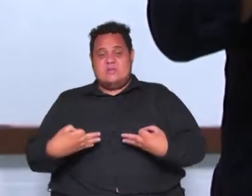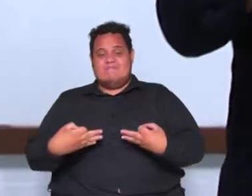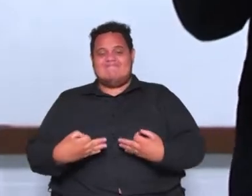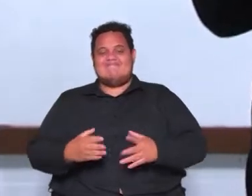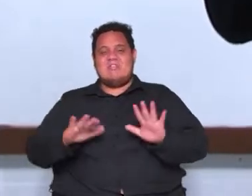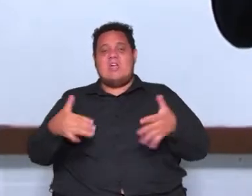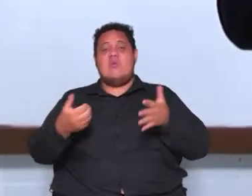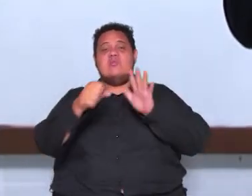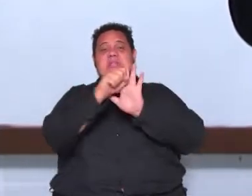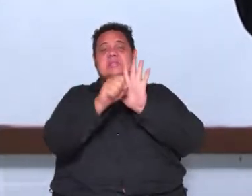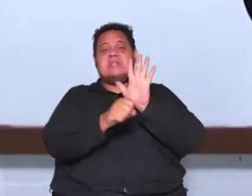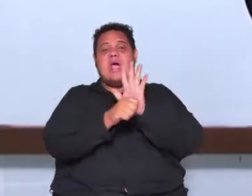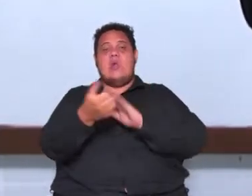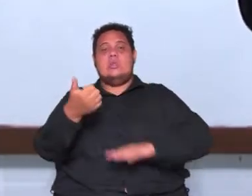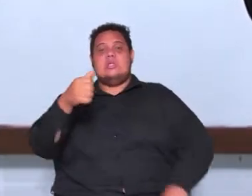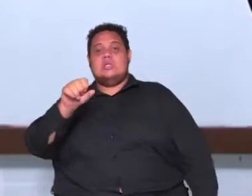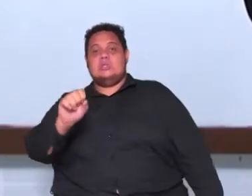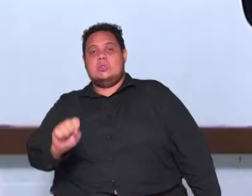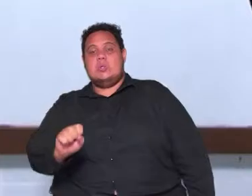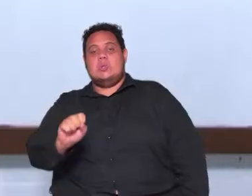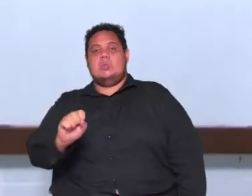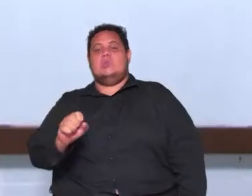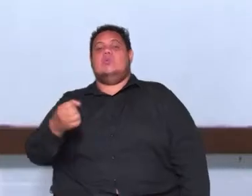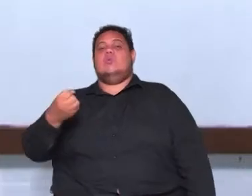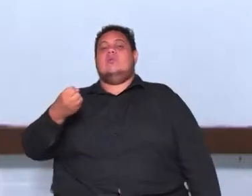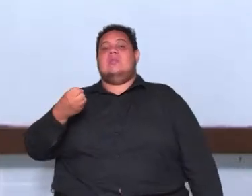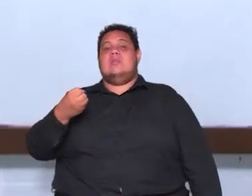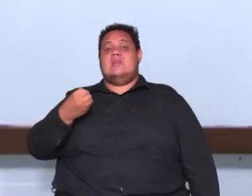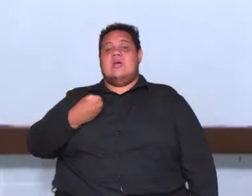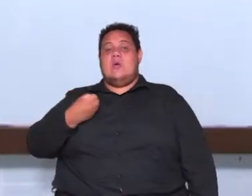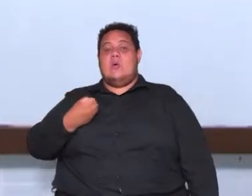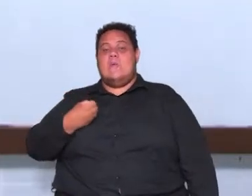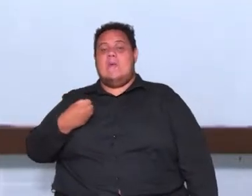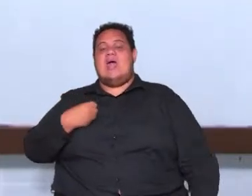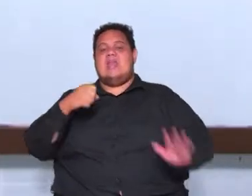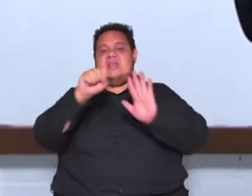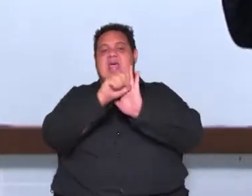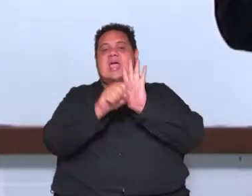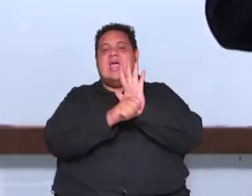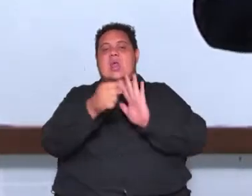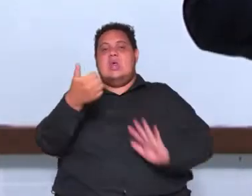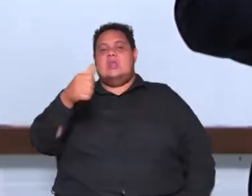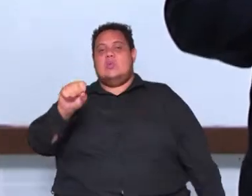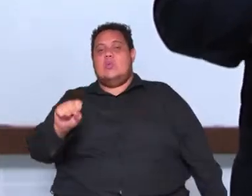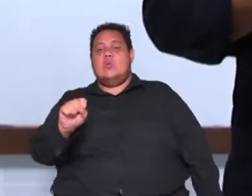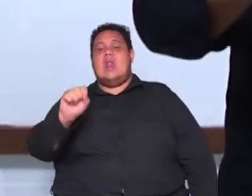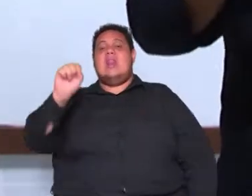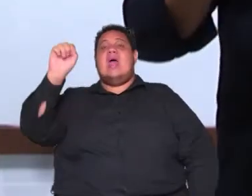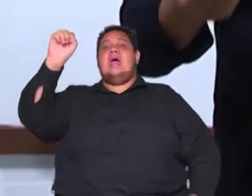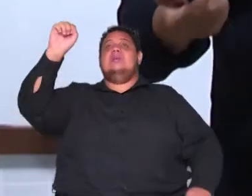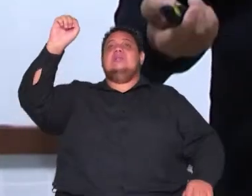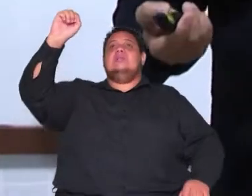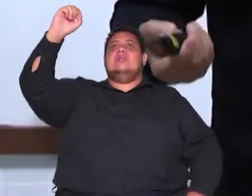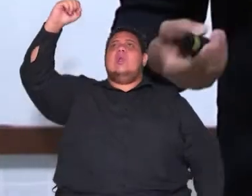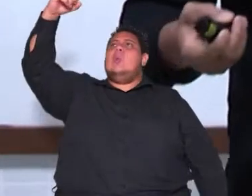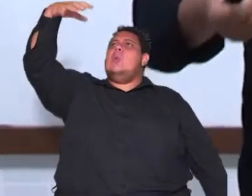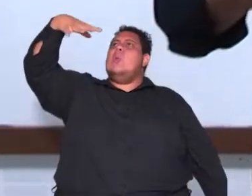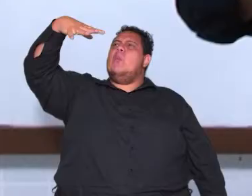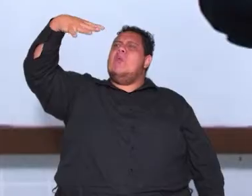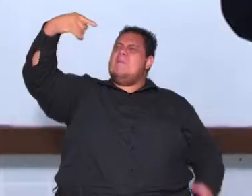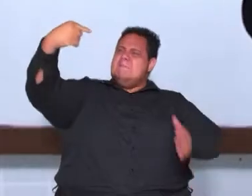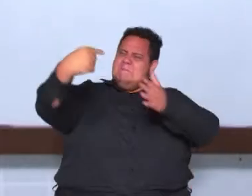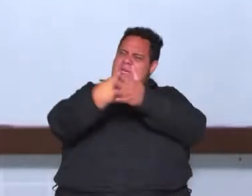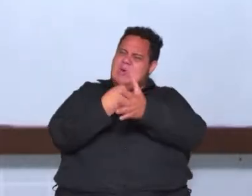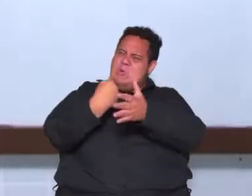XVIII também foi chamado, denominado de século das luzes tá? E aí, alguns alunos me perguntam,